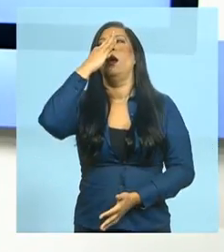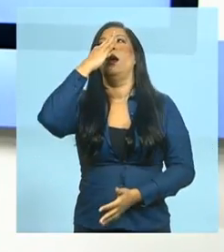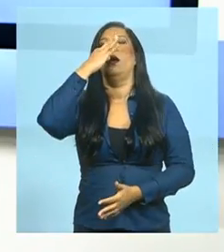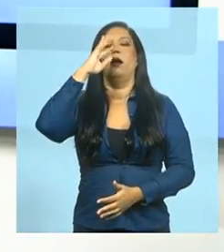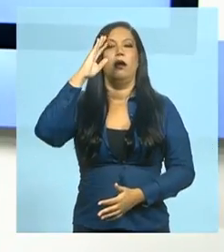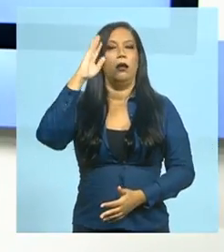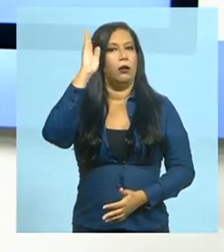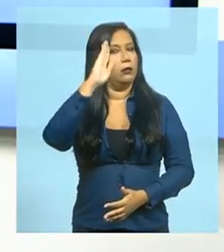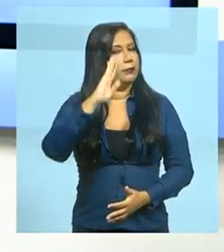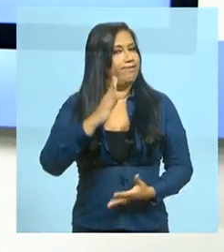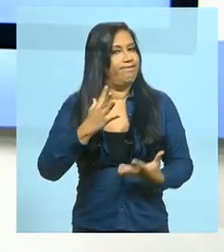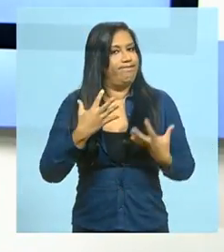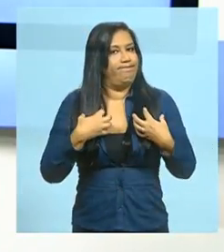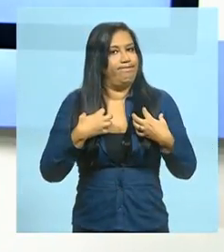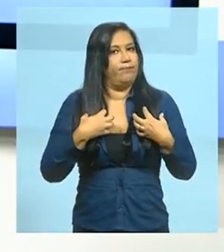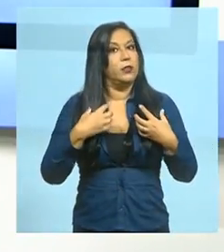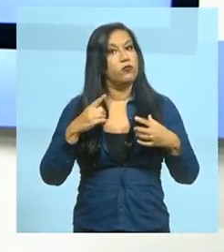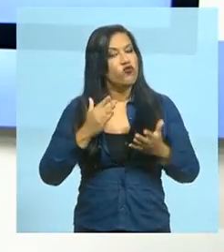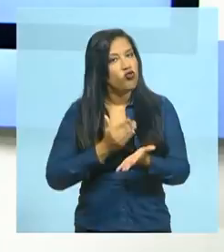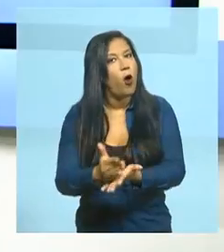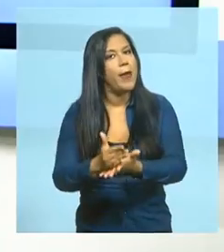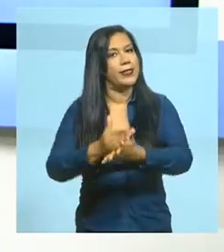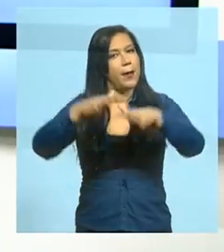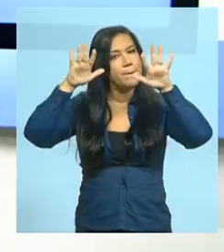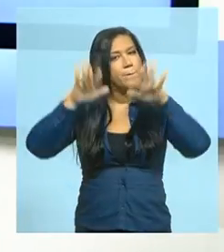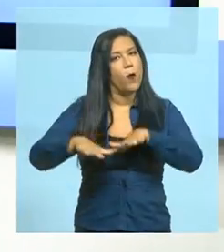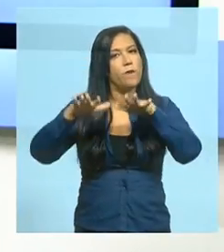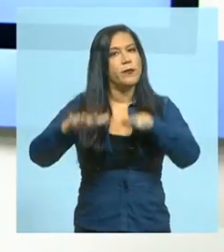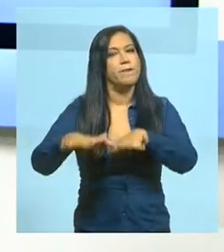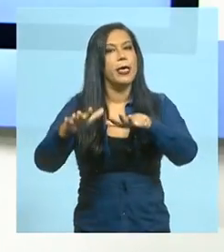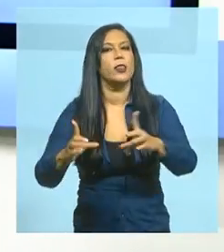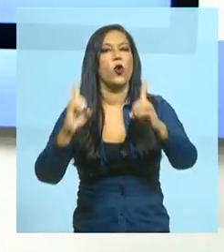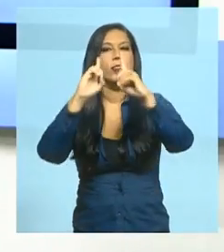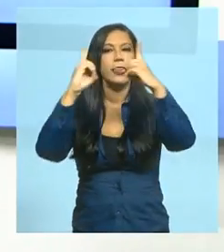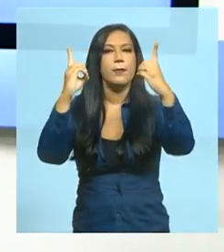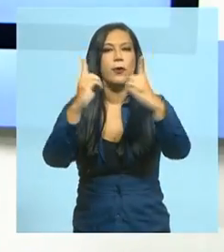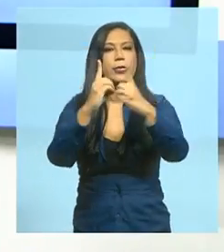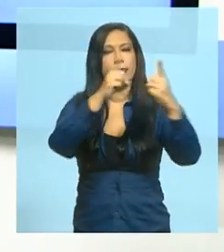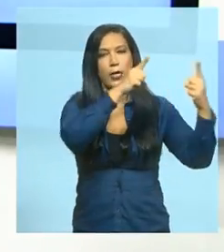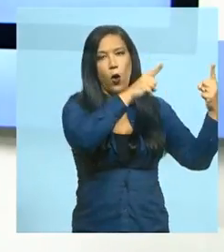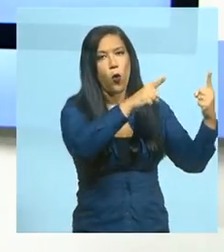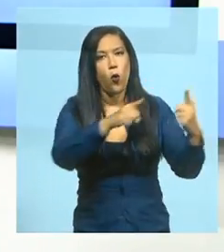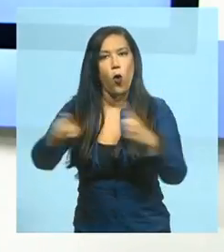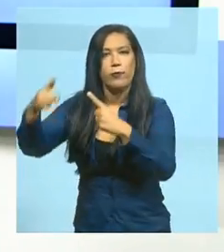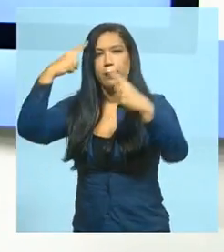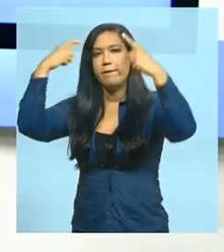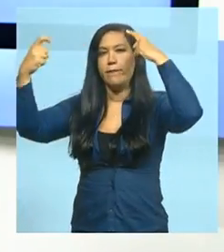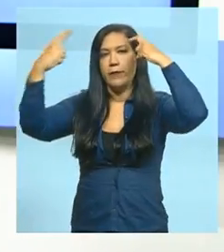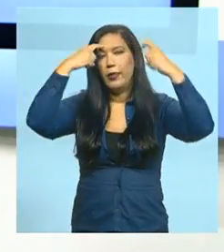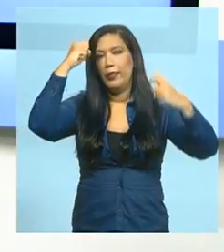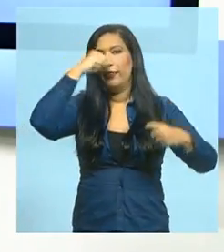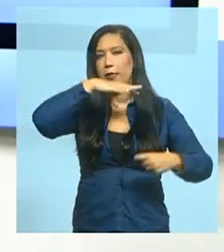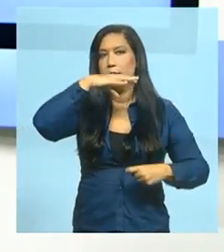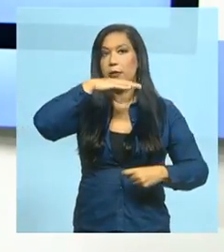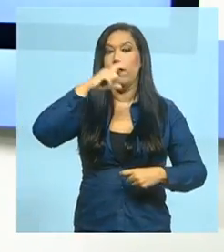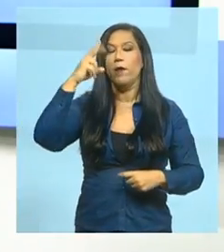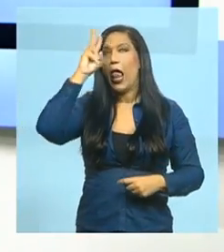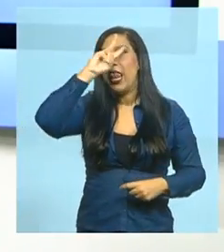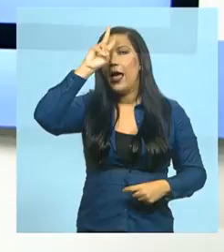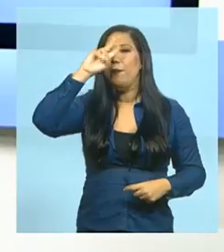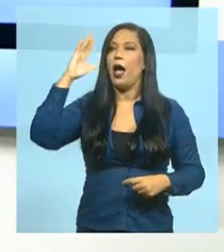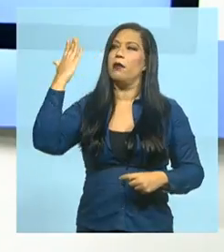todo o país e foi o início de um movimento pela democracia e contra a violência. Vamos lembrar essa importante